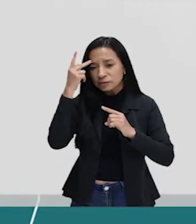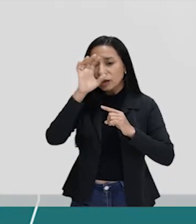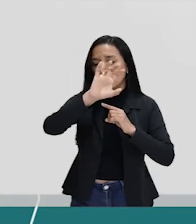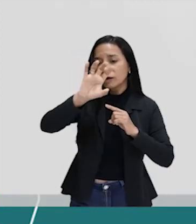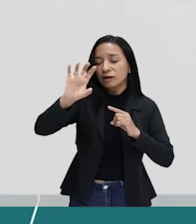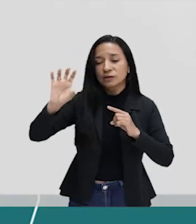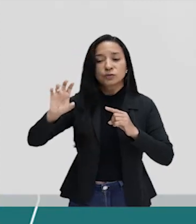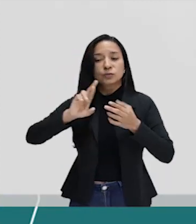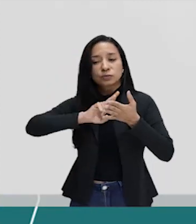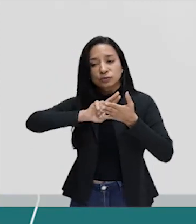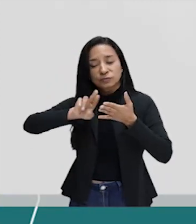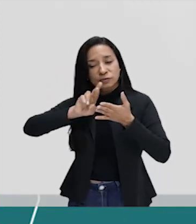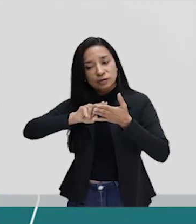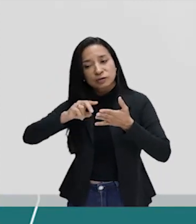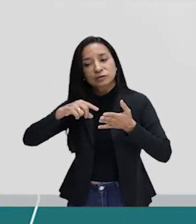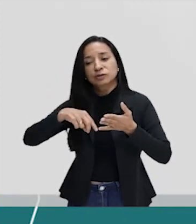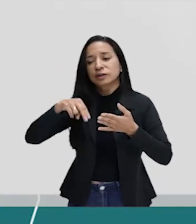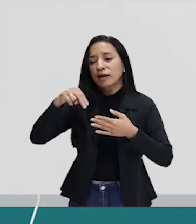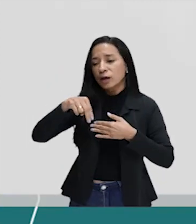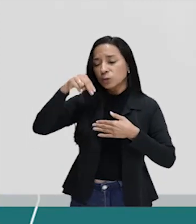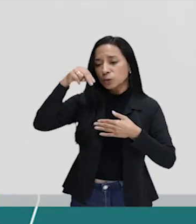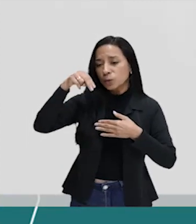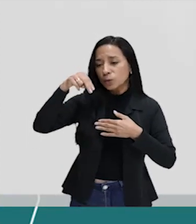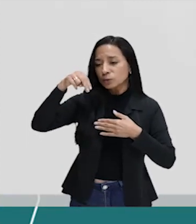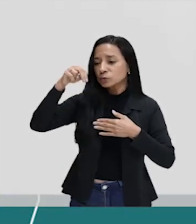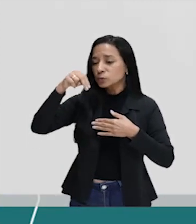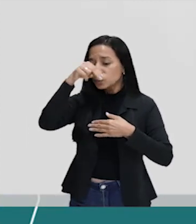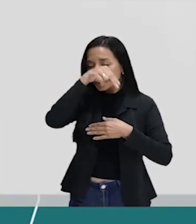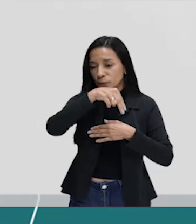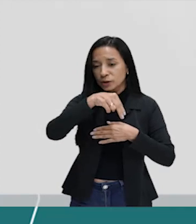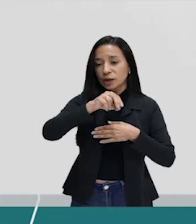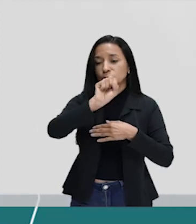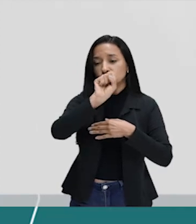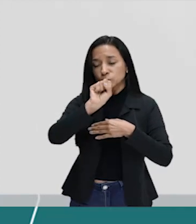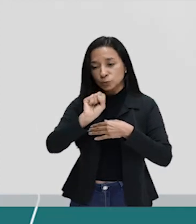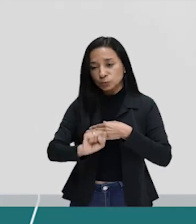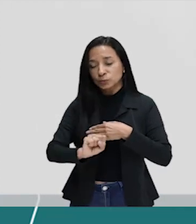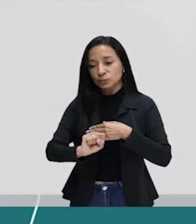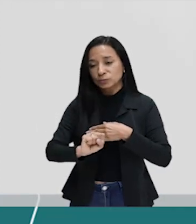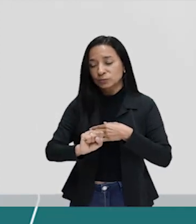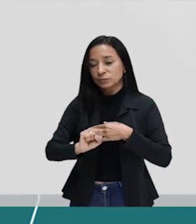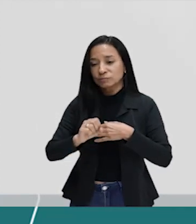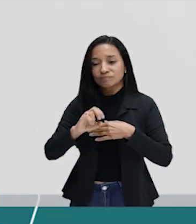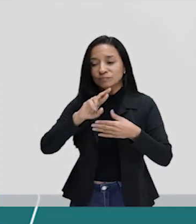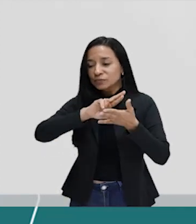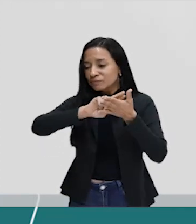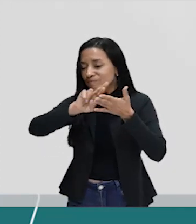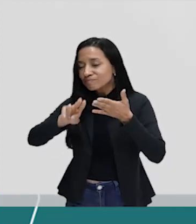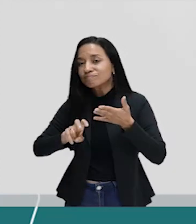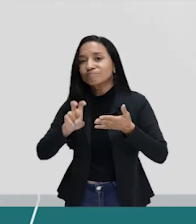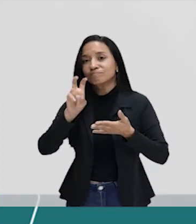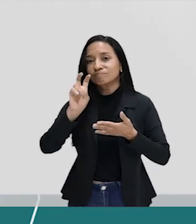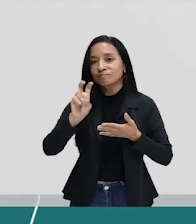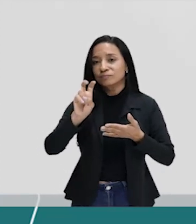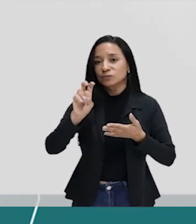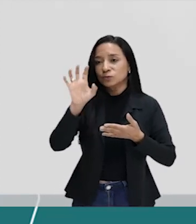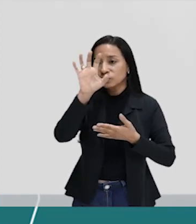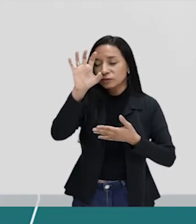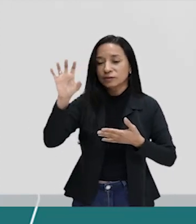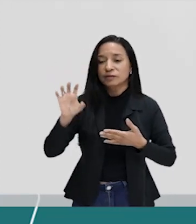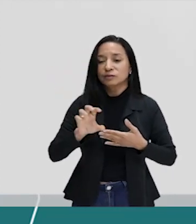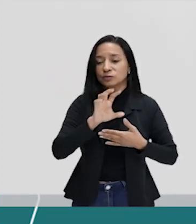distintas. Nós temos norte, nordeste, sul, centro-oeste e sudeste. Cinco regiões, cinco